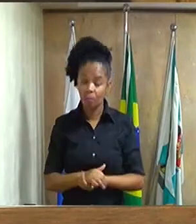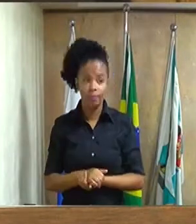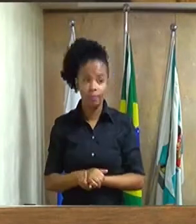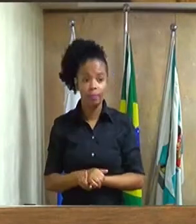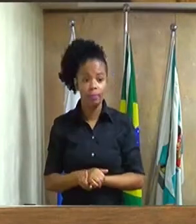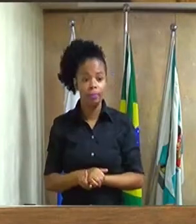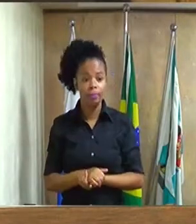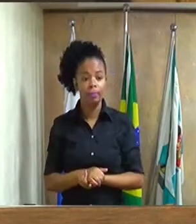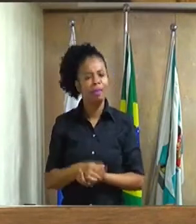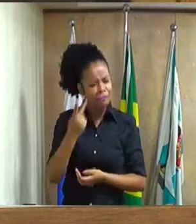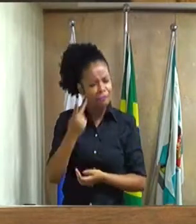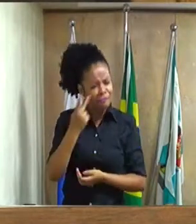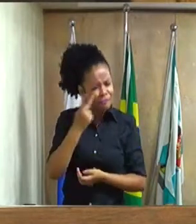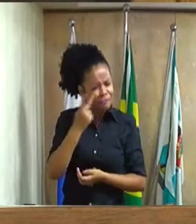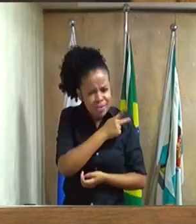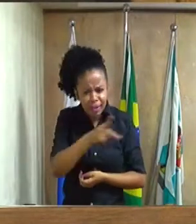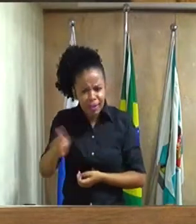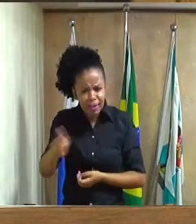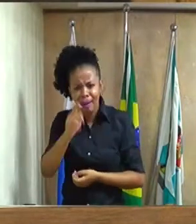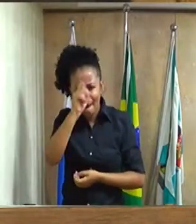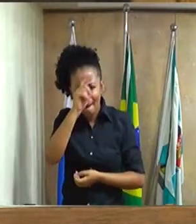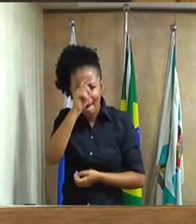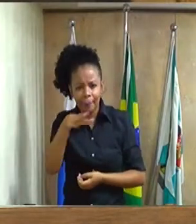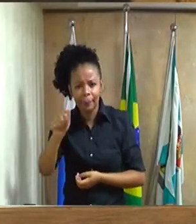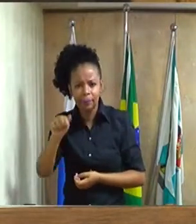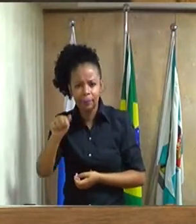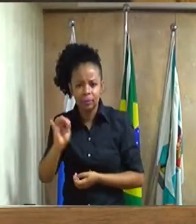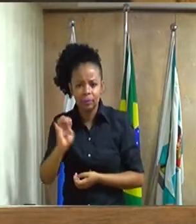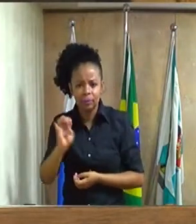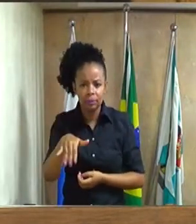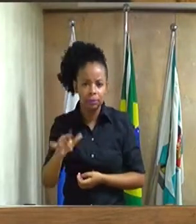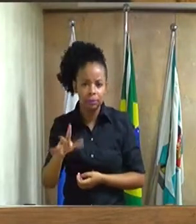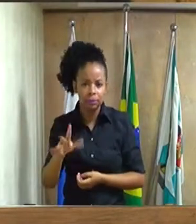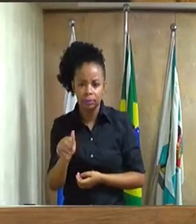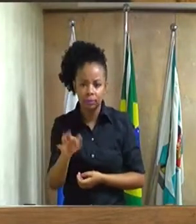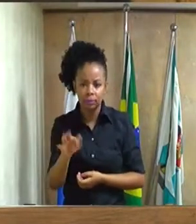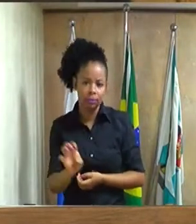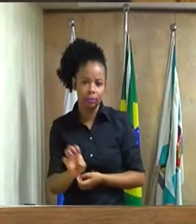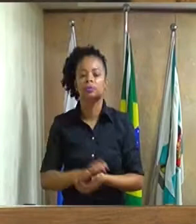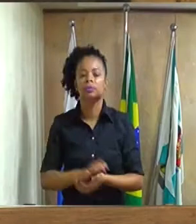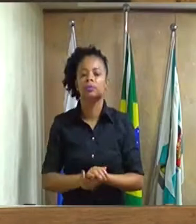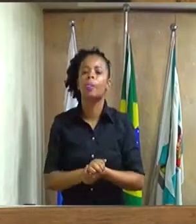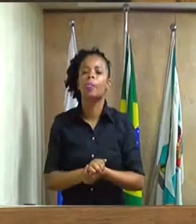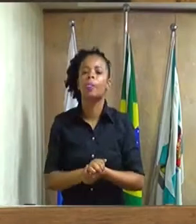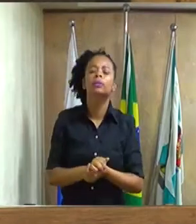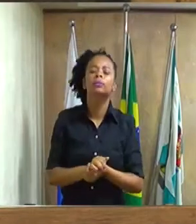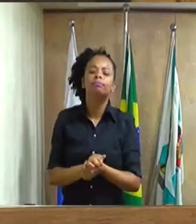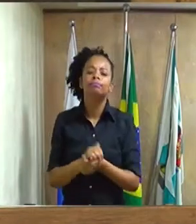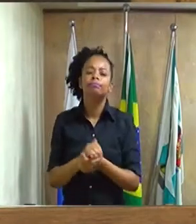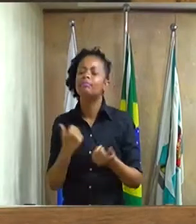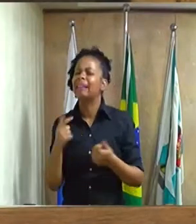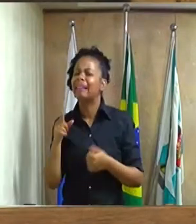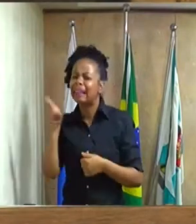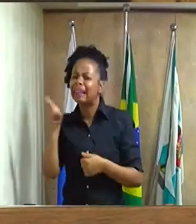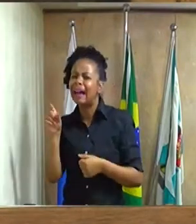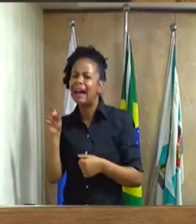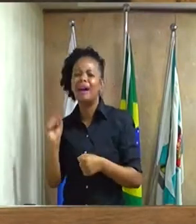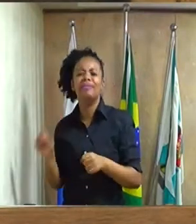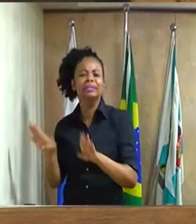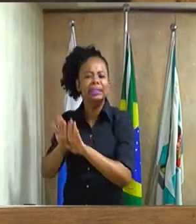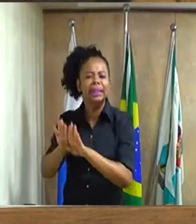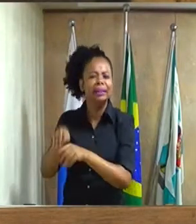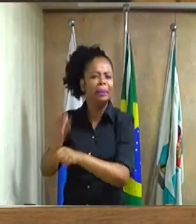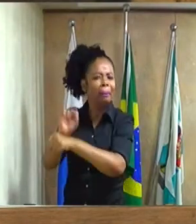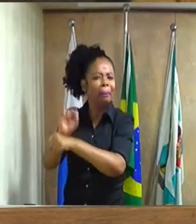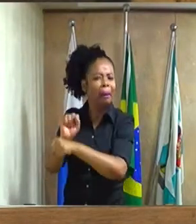maternidade que ficou parada ali, um prédio daquele